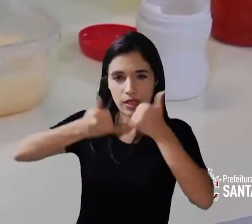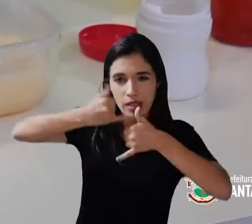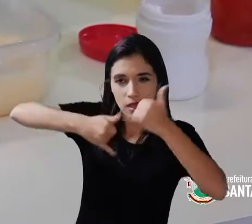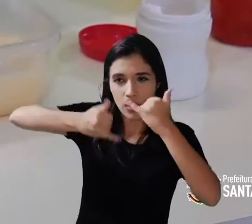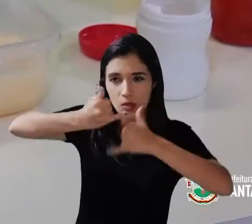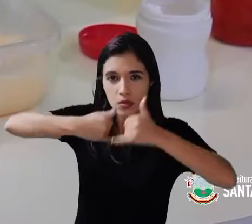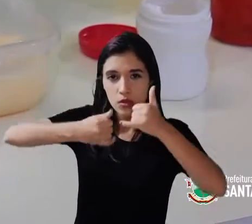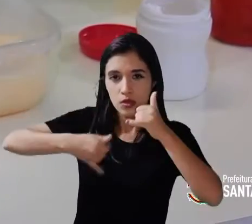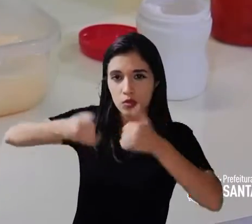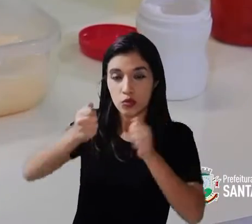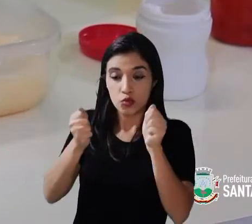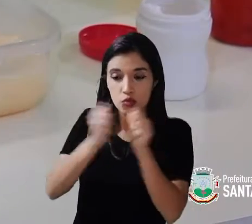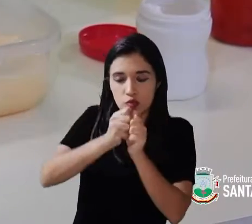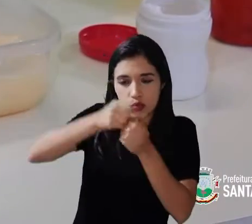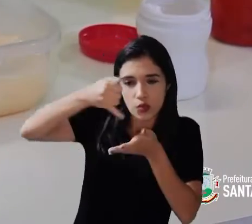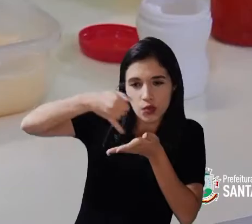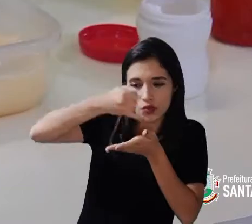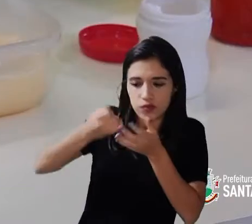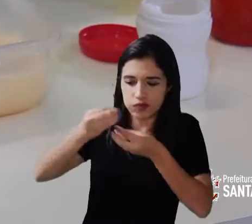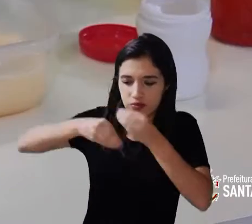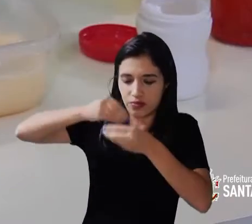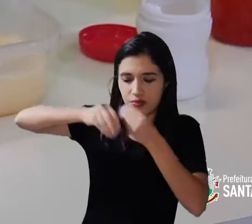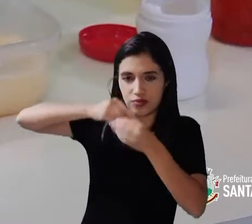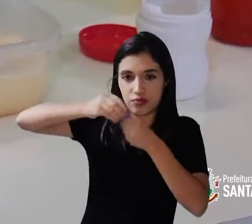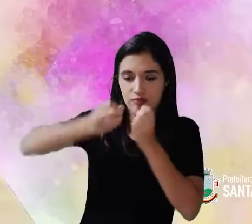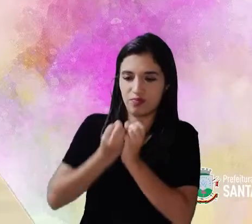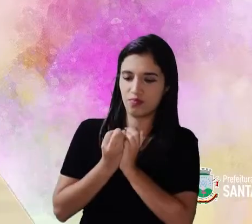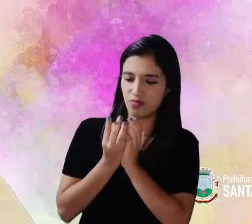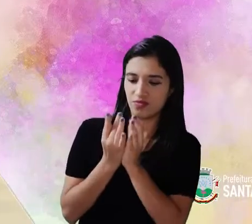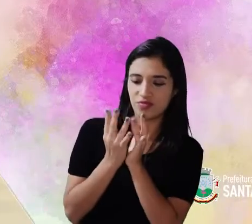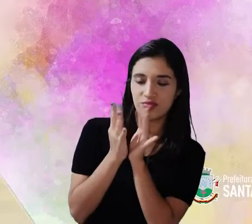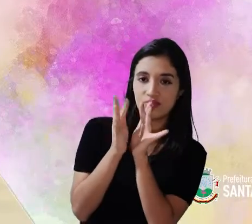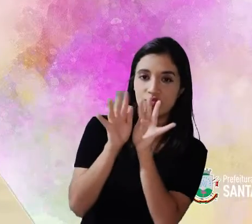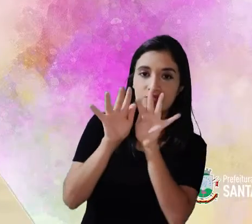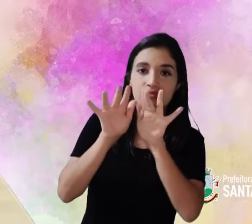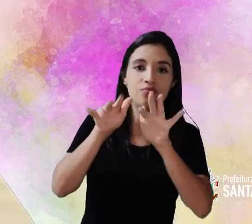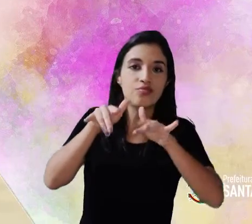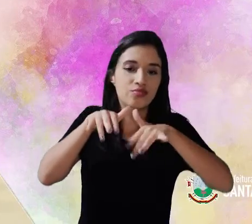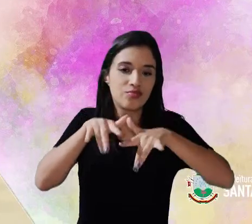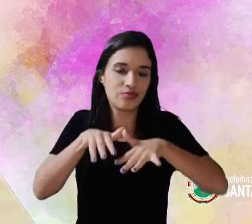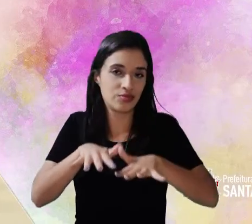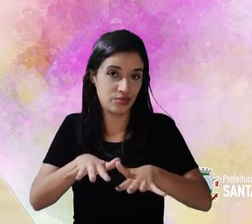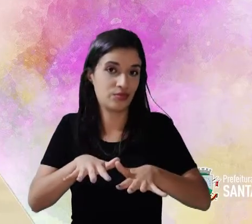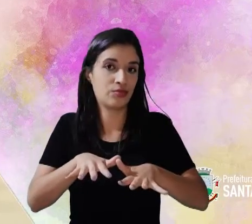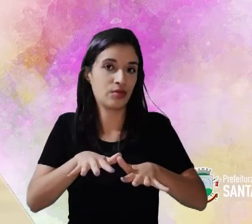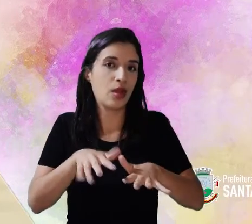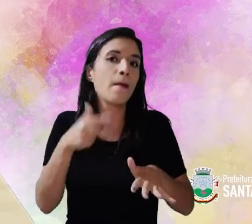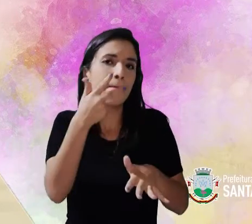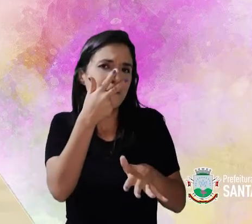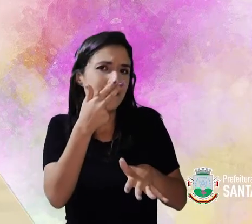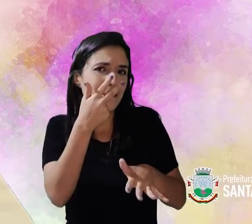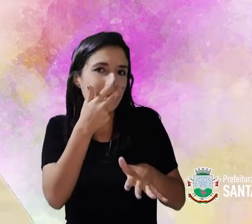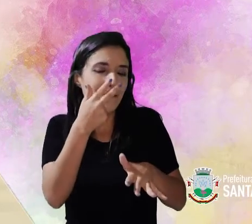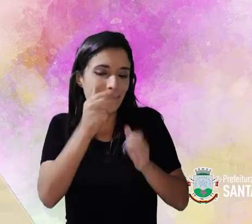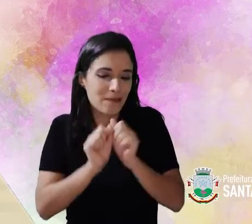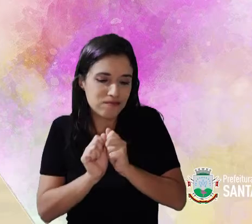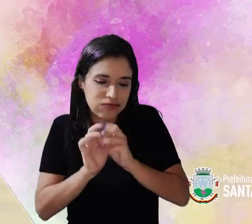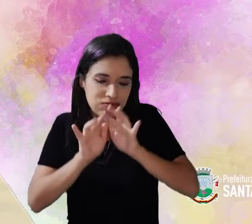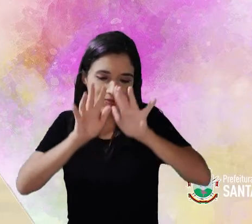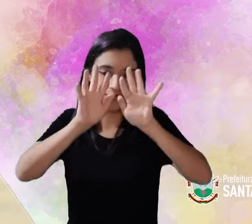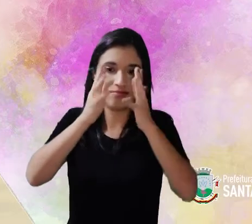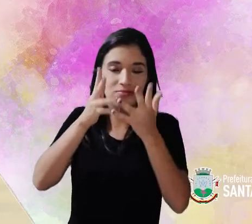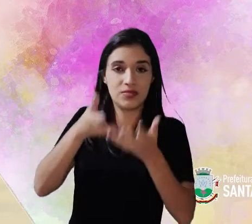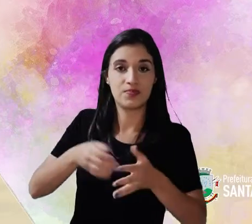química com o vinagre que faz gerar essas bolhas causando essa erupção parecida com um